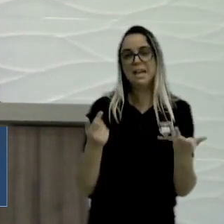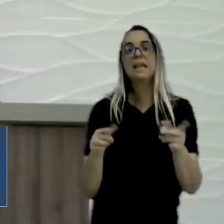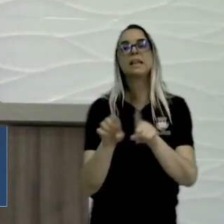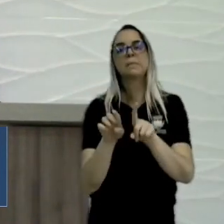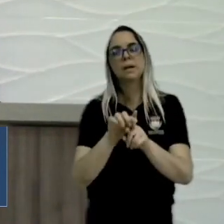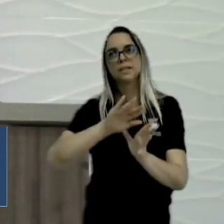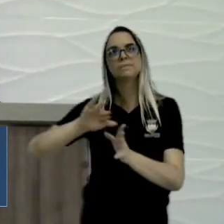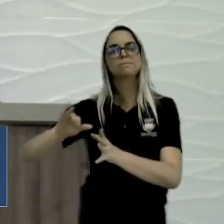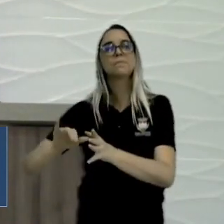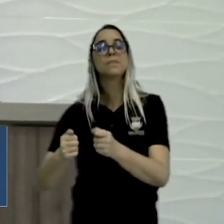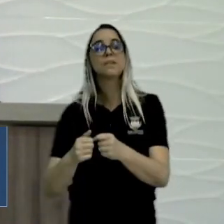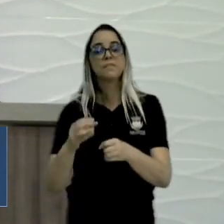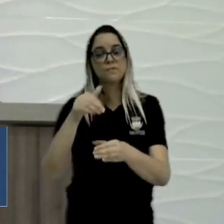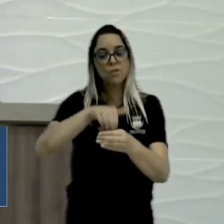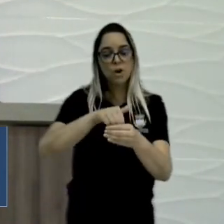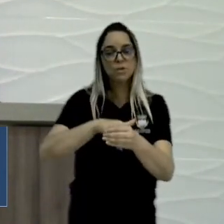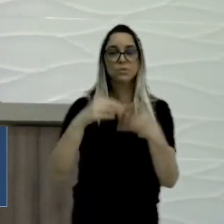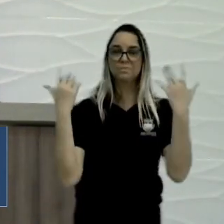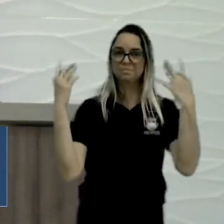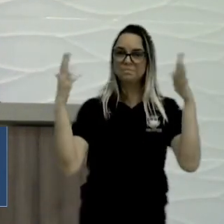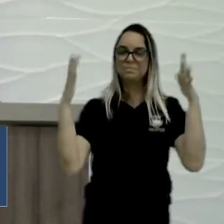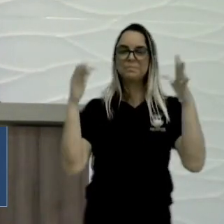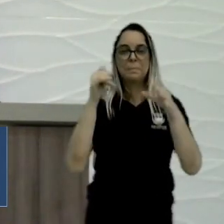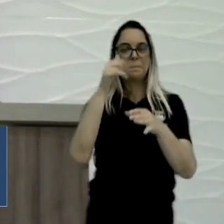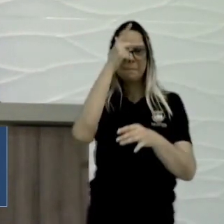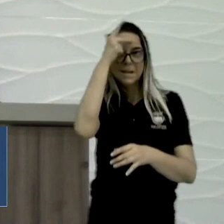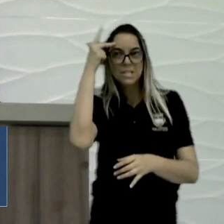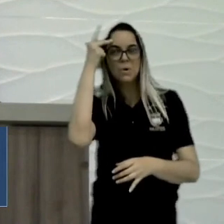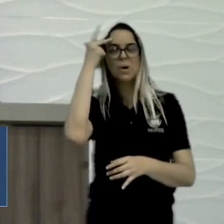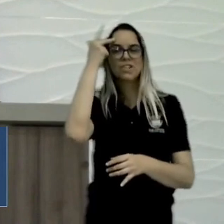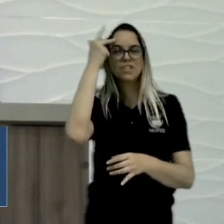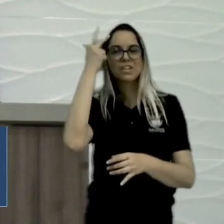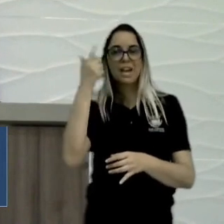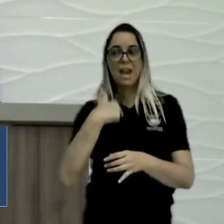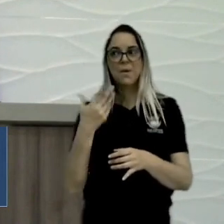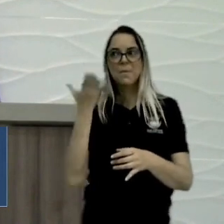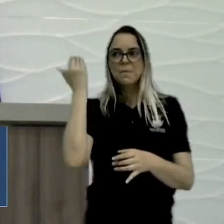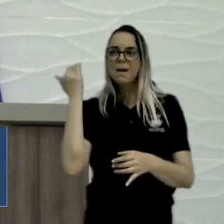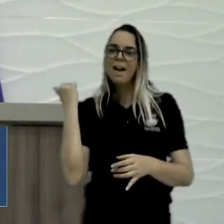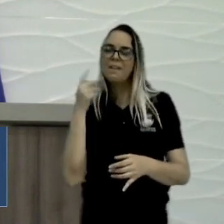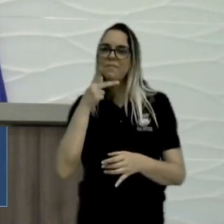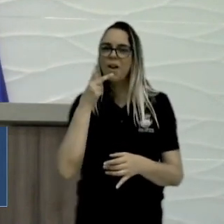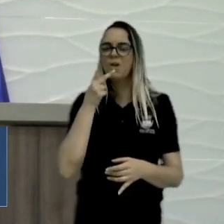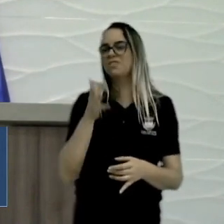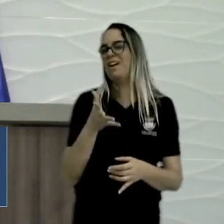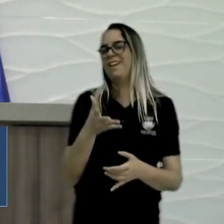para todas as pessoas que falei no início da sessão.